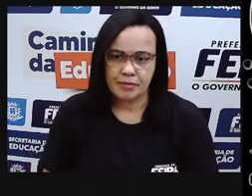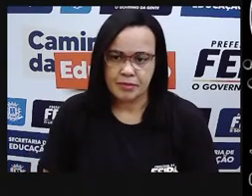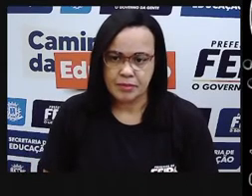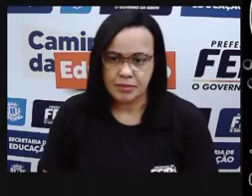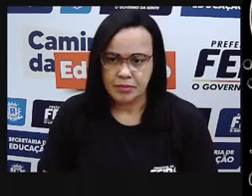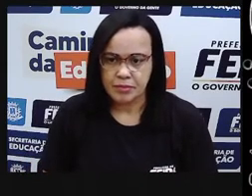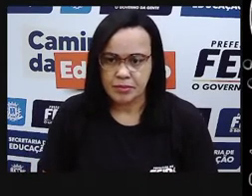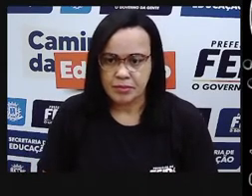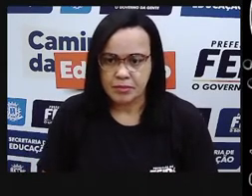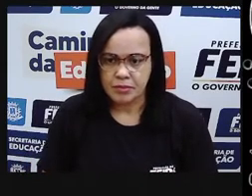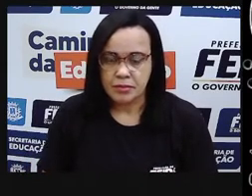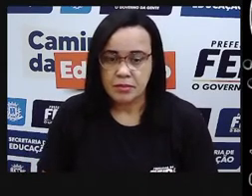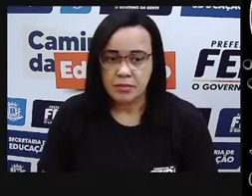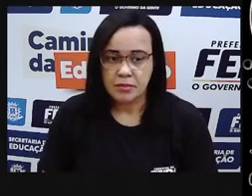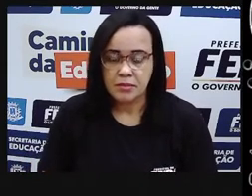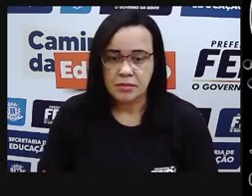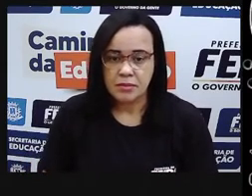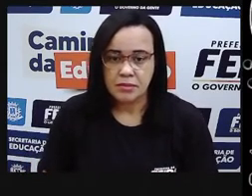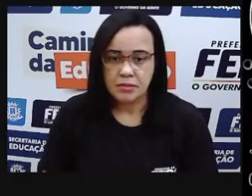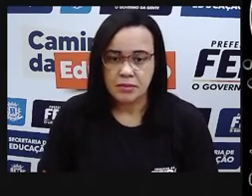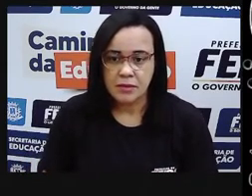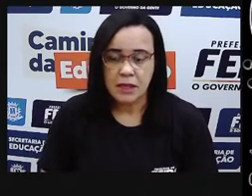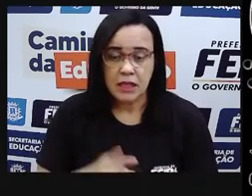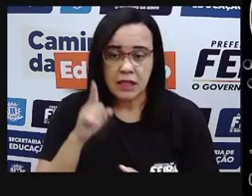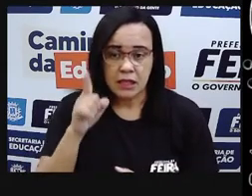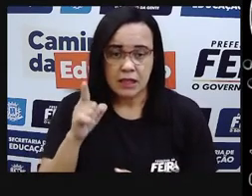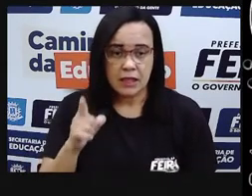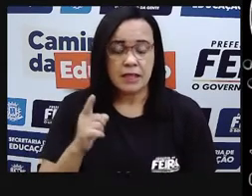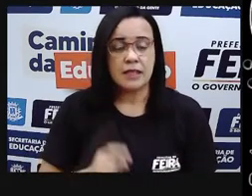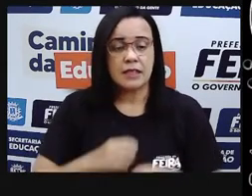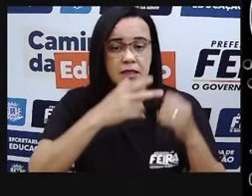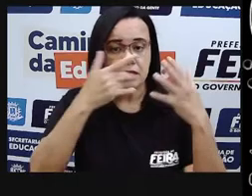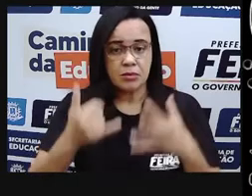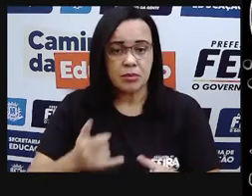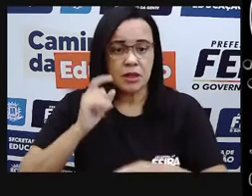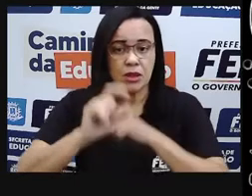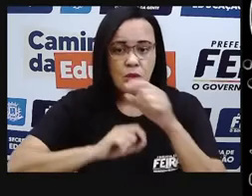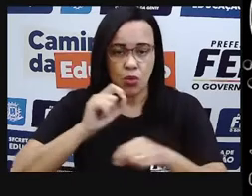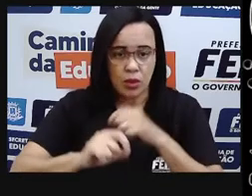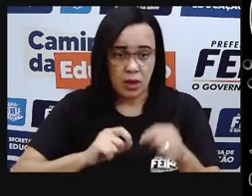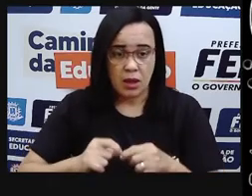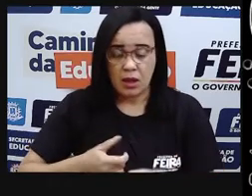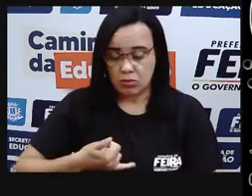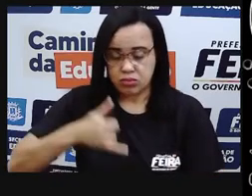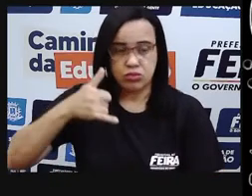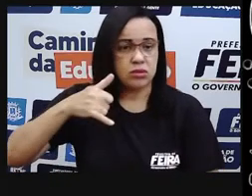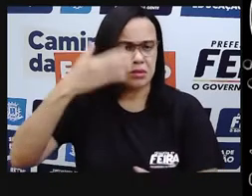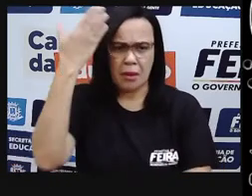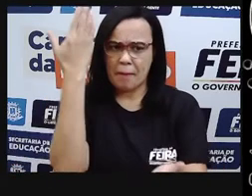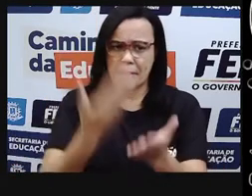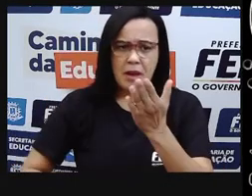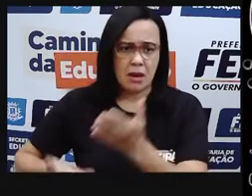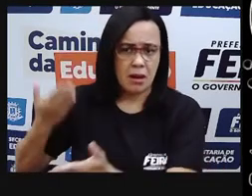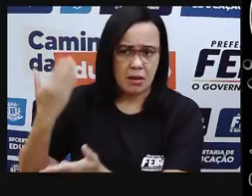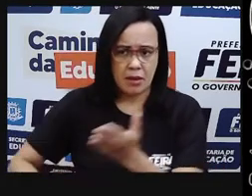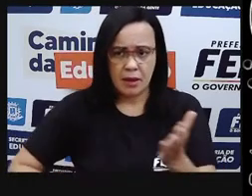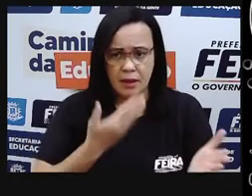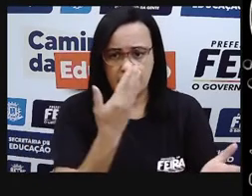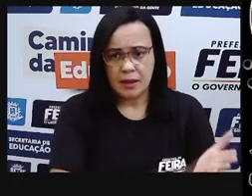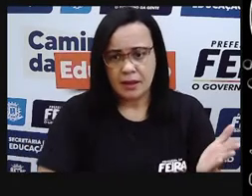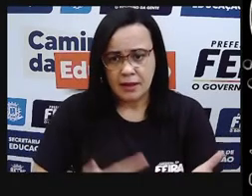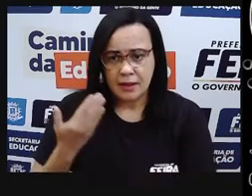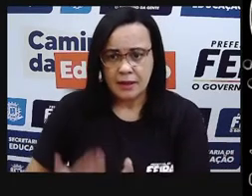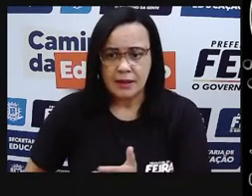princípio, né, que diz o seguinte, a energia não se perde, não se forma e nem pode ser destruída.